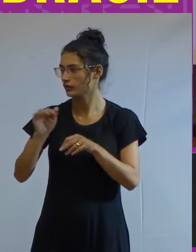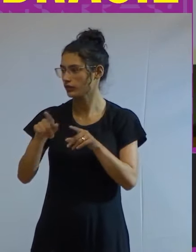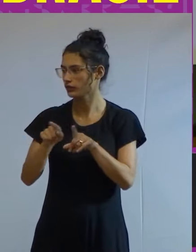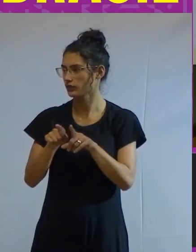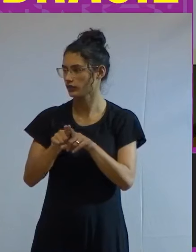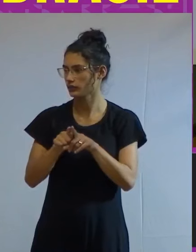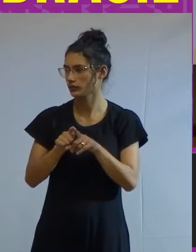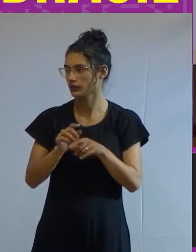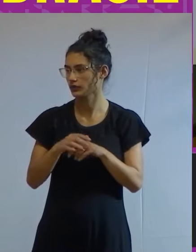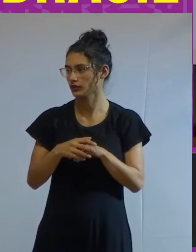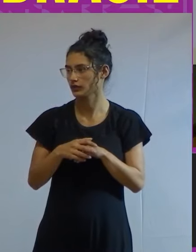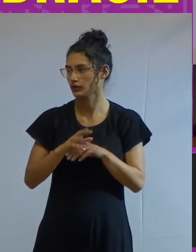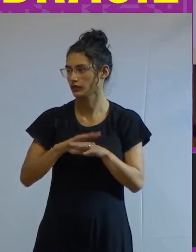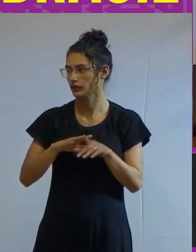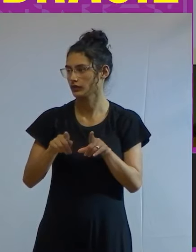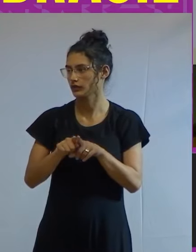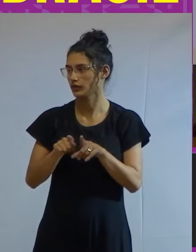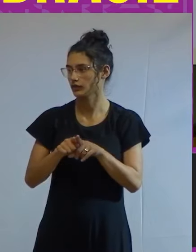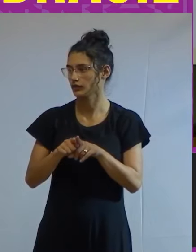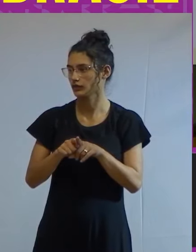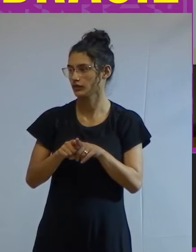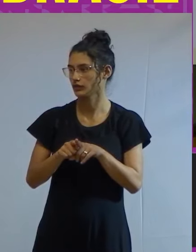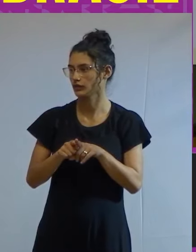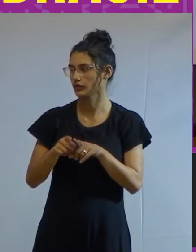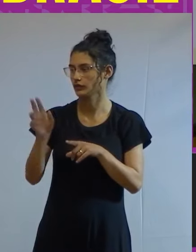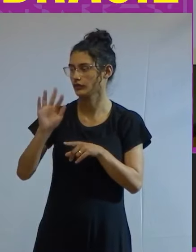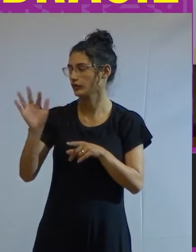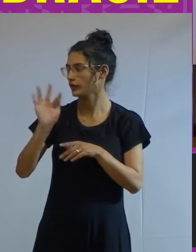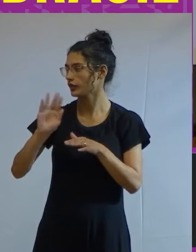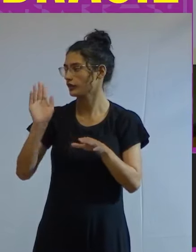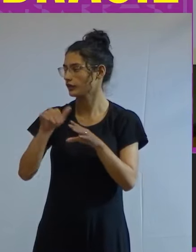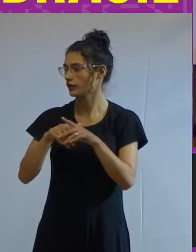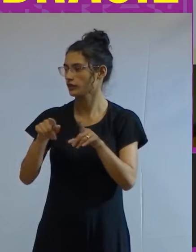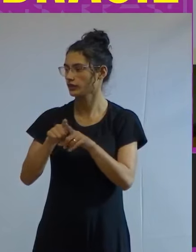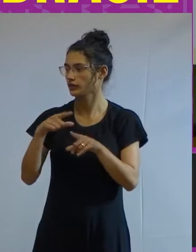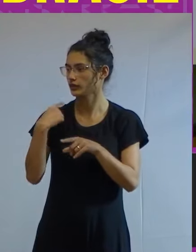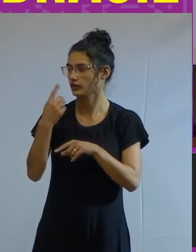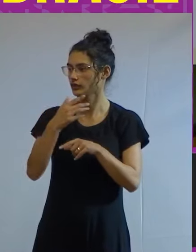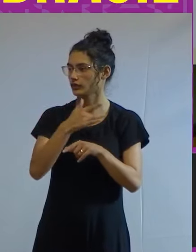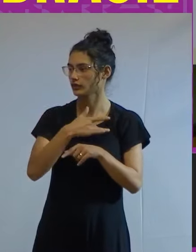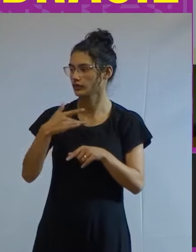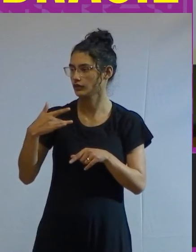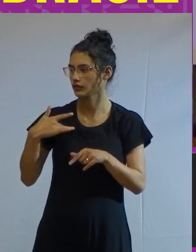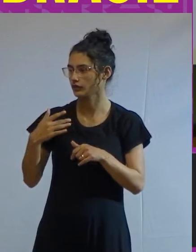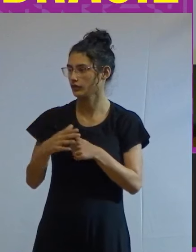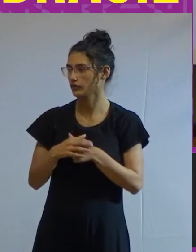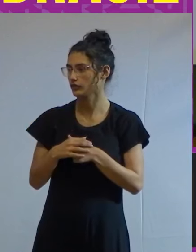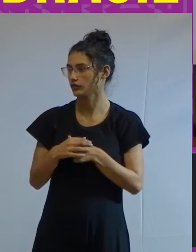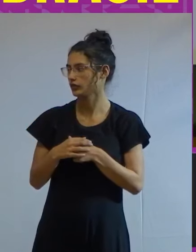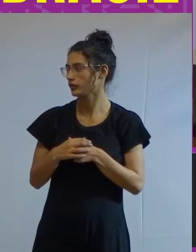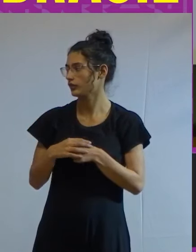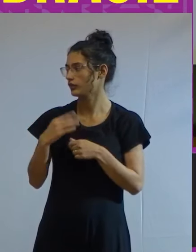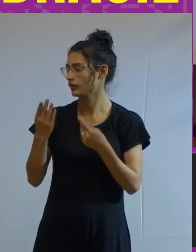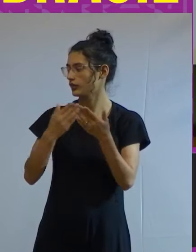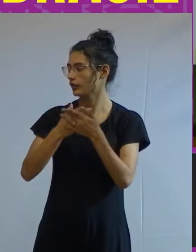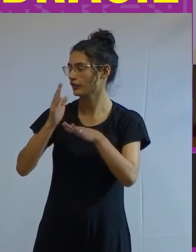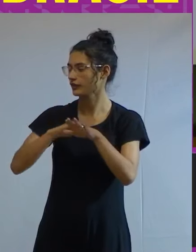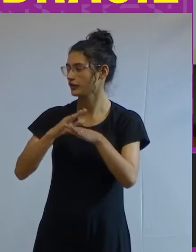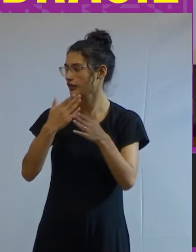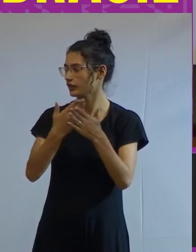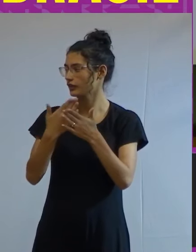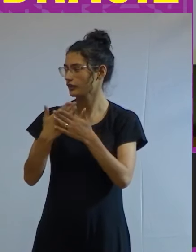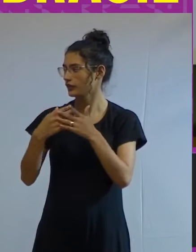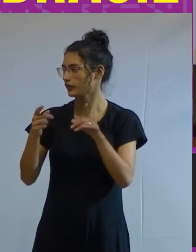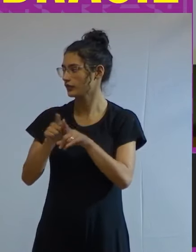muita evasão provavelmente na universidade por conta disso que afeta diretamente a nossa saúde mental na época quando eu estava fazendo estudando